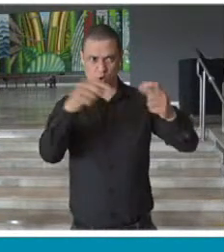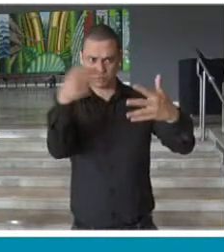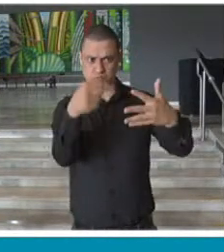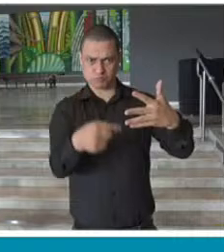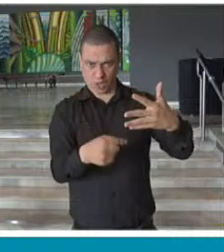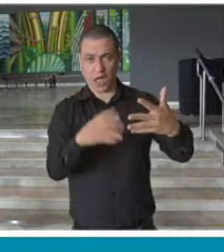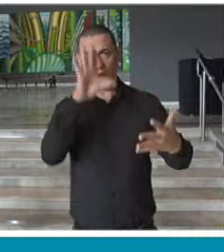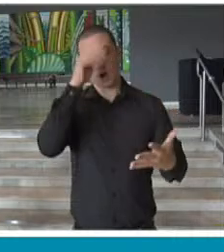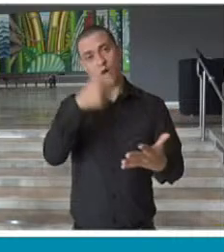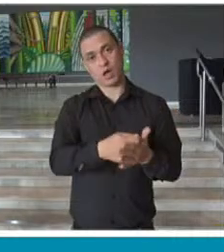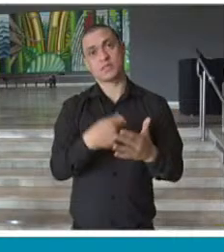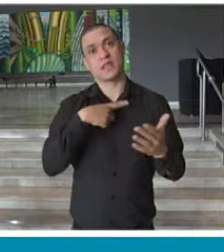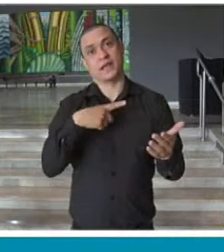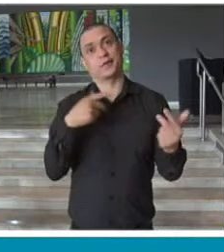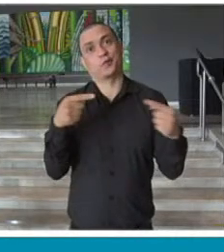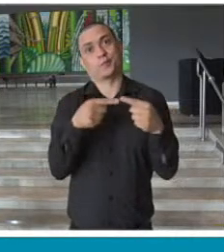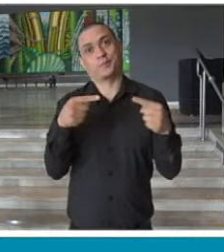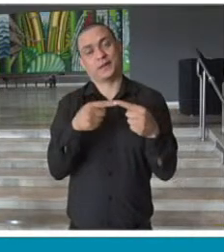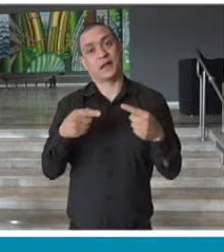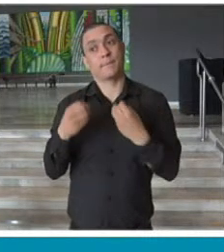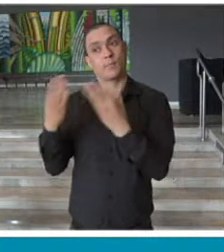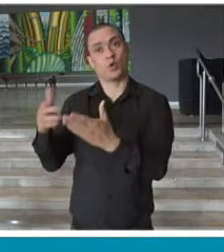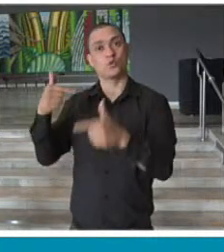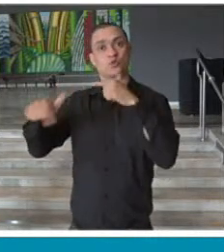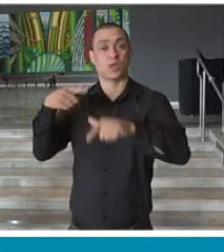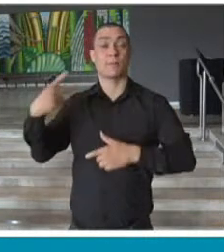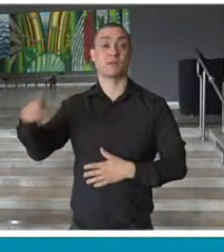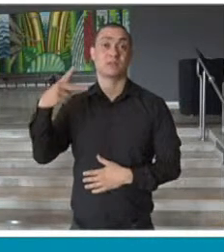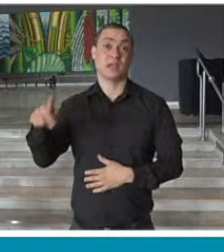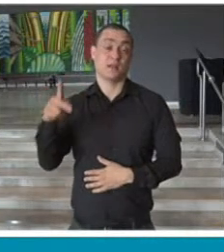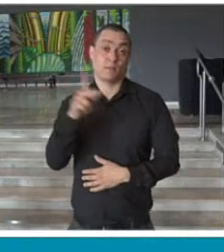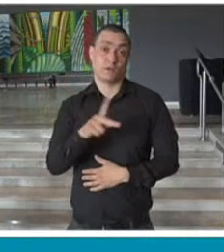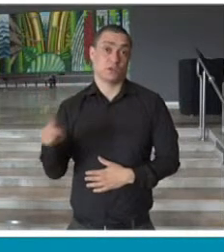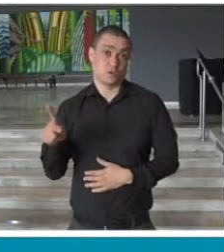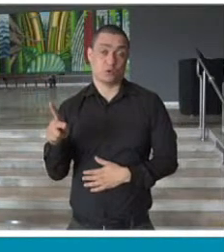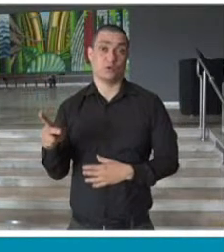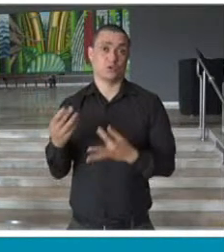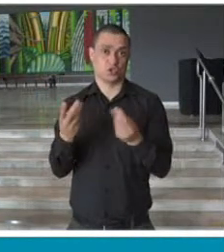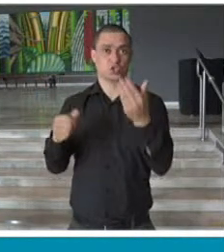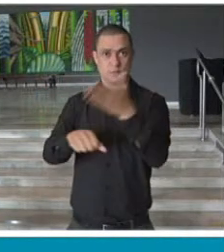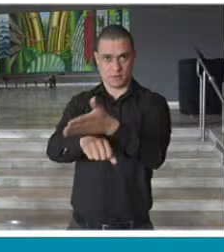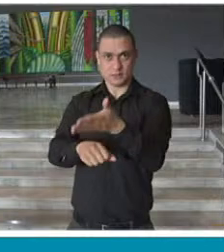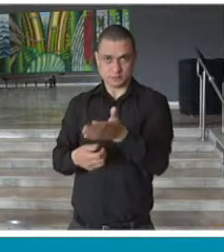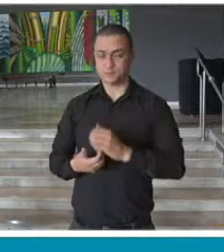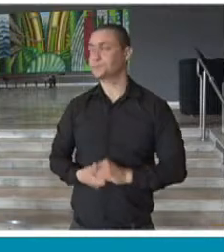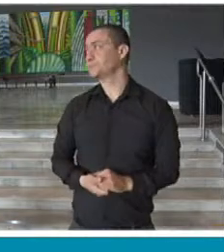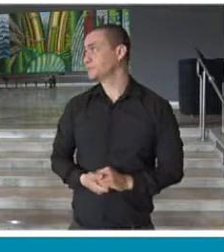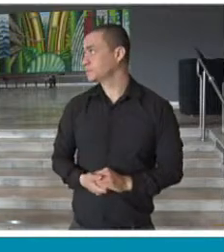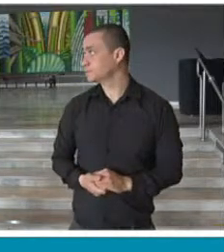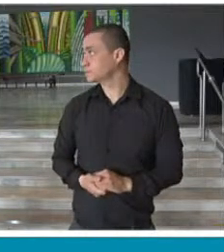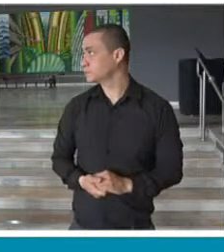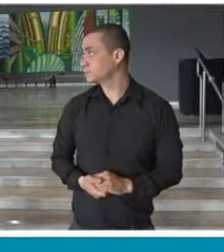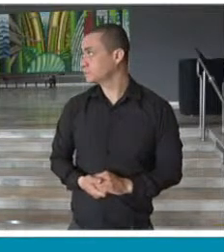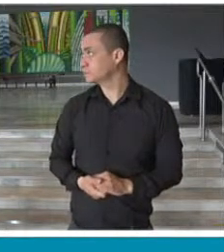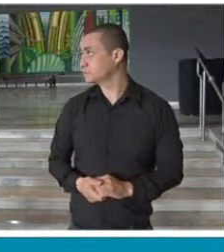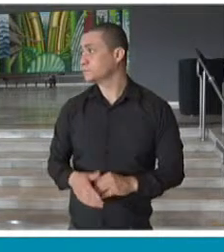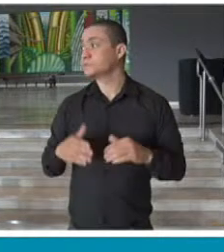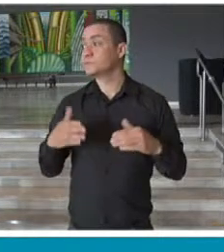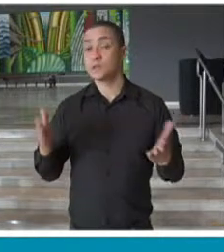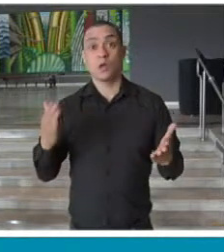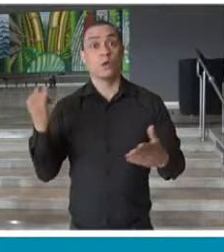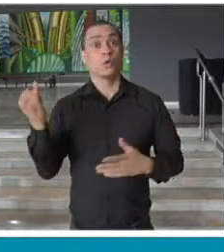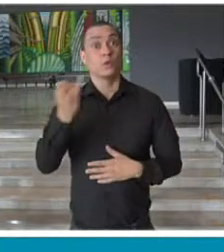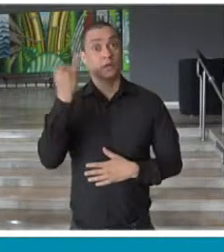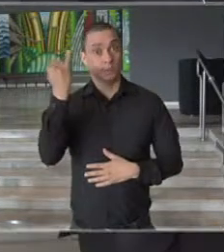condição mínima para a forma de participação do programa. Então, é muito importante